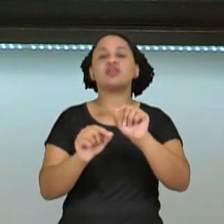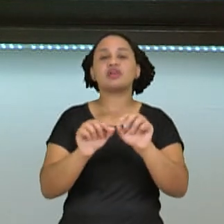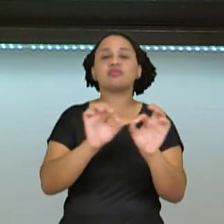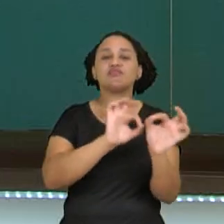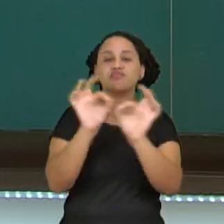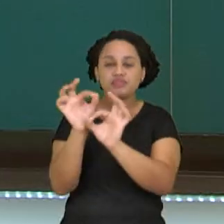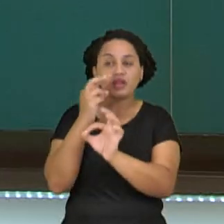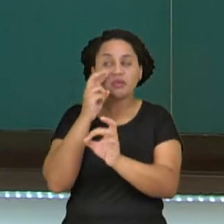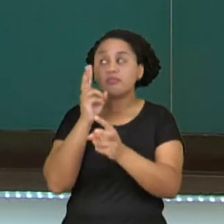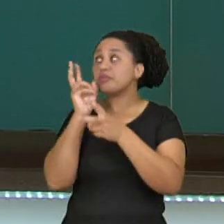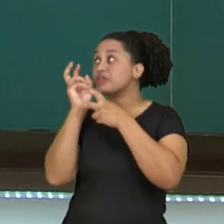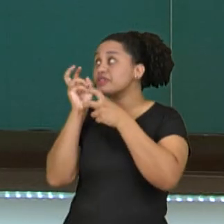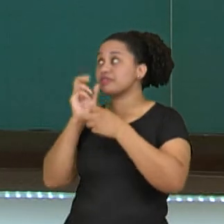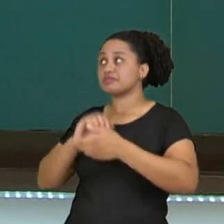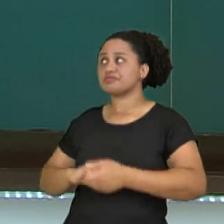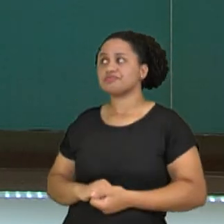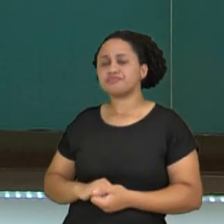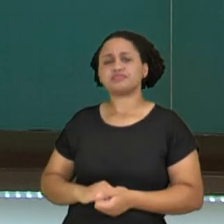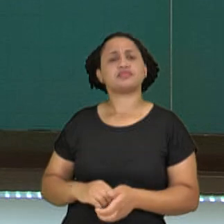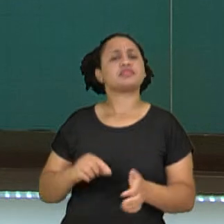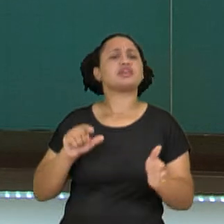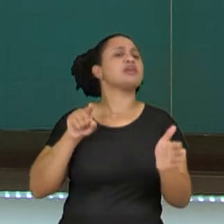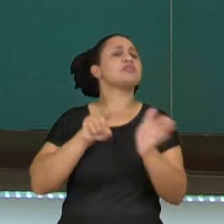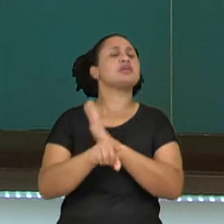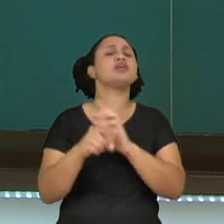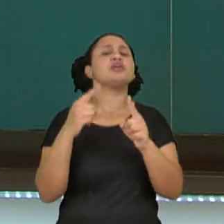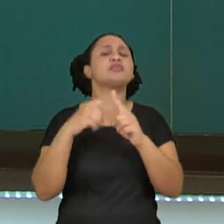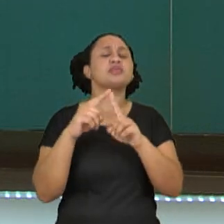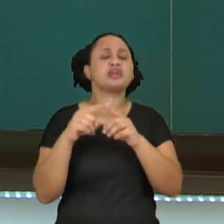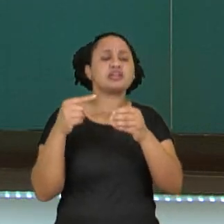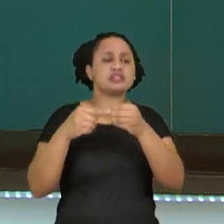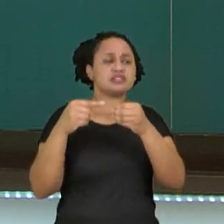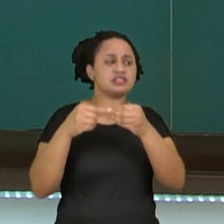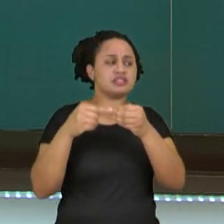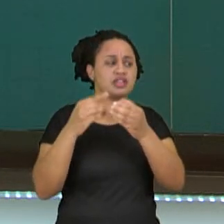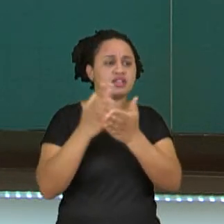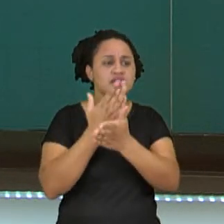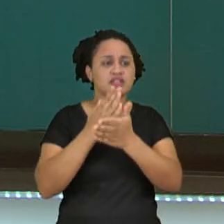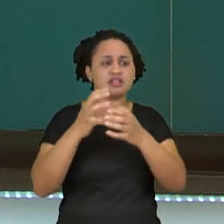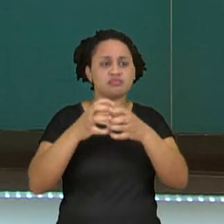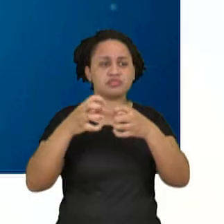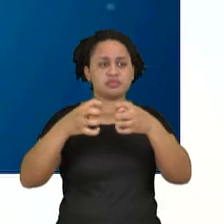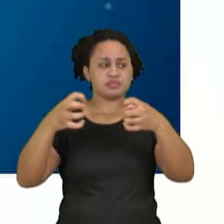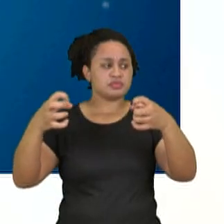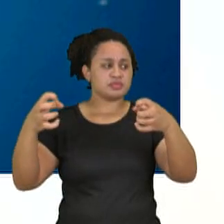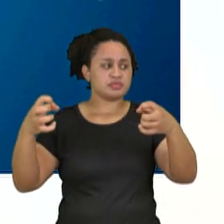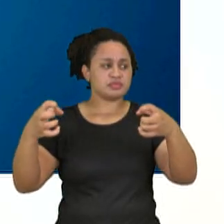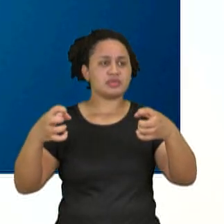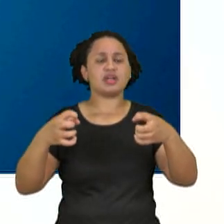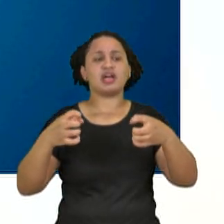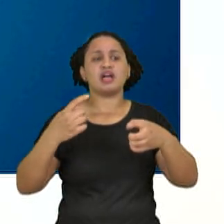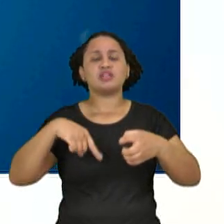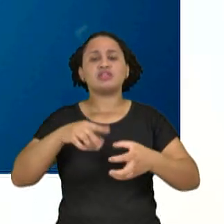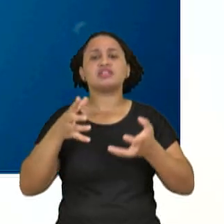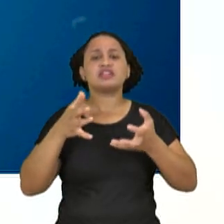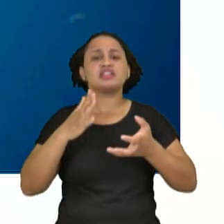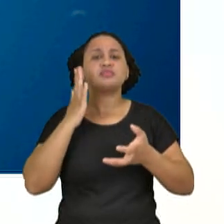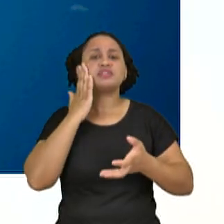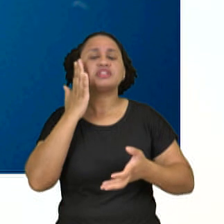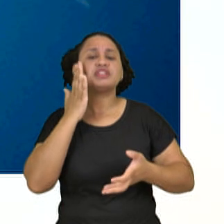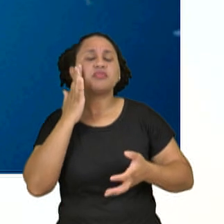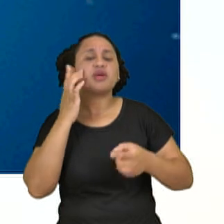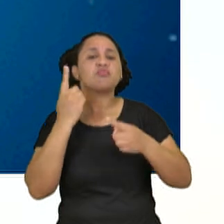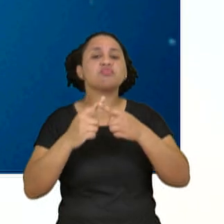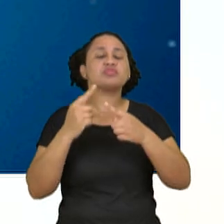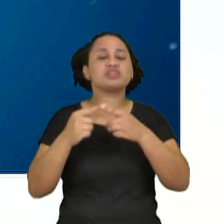GIF para você. Então, está perguntando assim, por que as células se dividem? Então, a está vendo uma célula dividindo, a gente quer saber por que elas